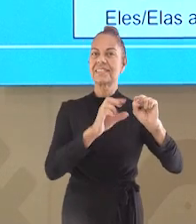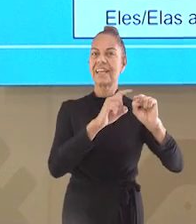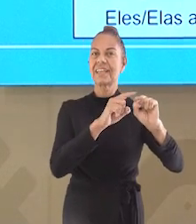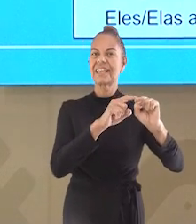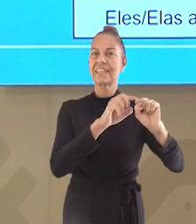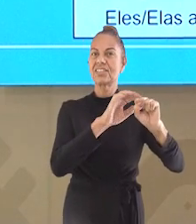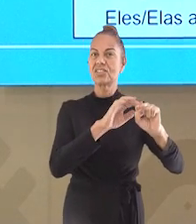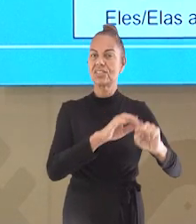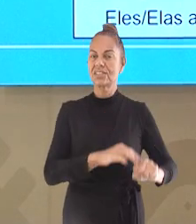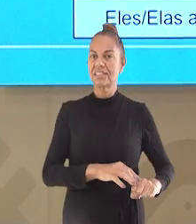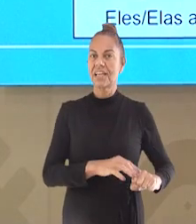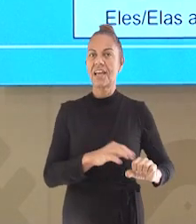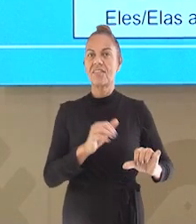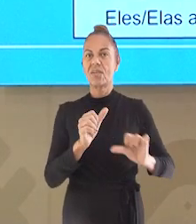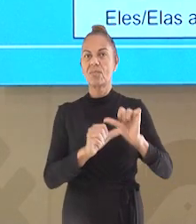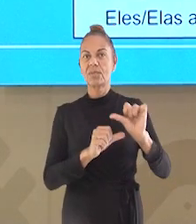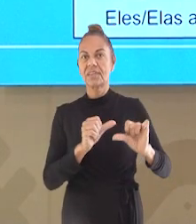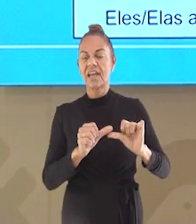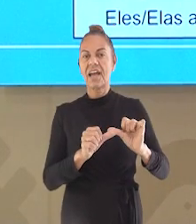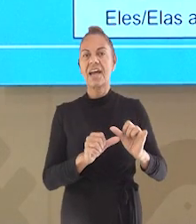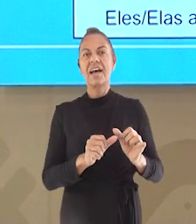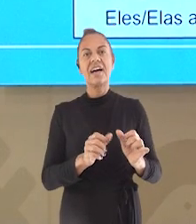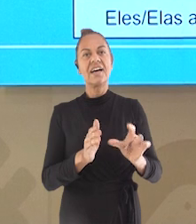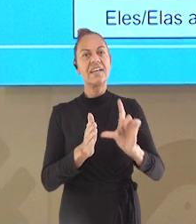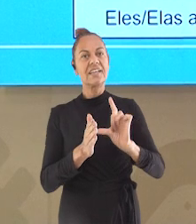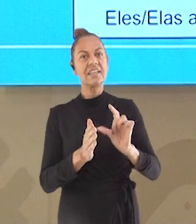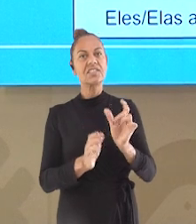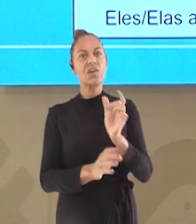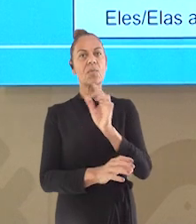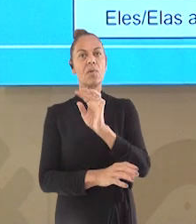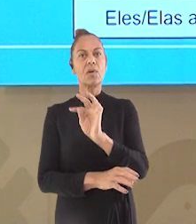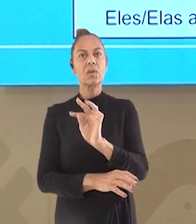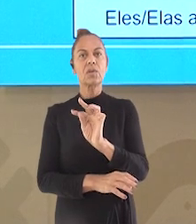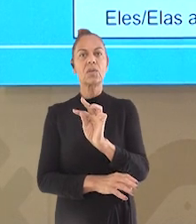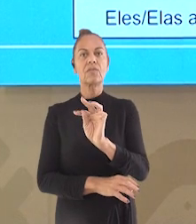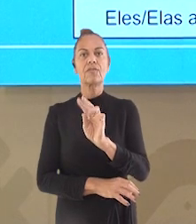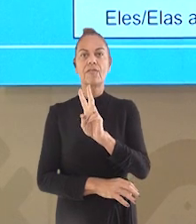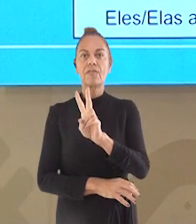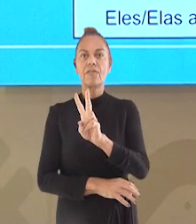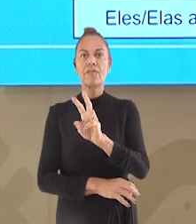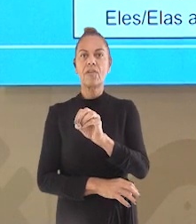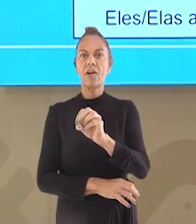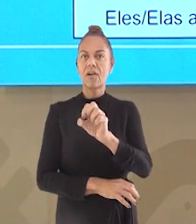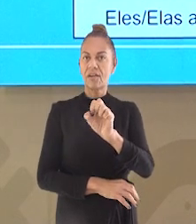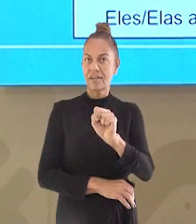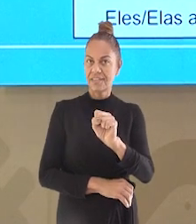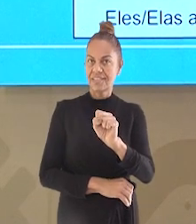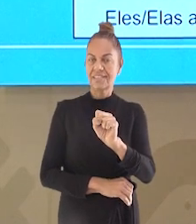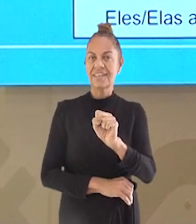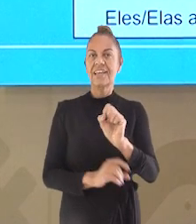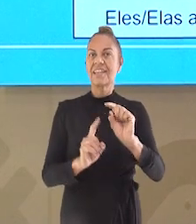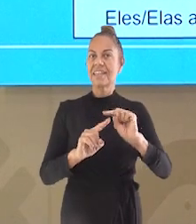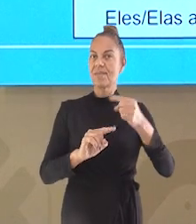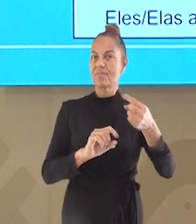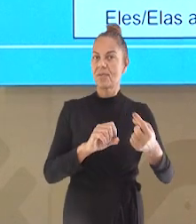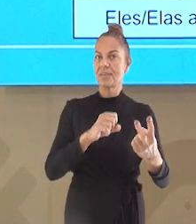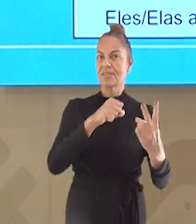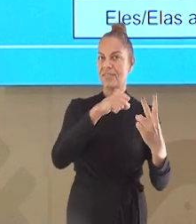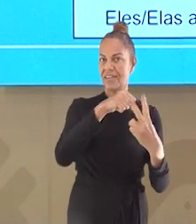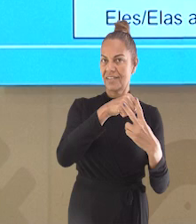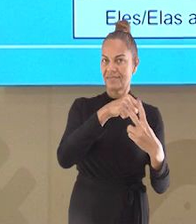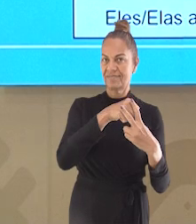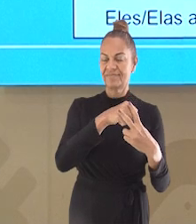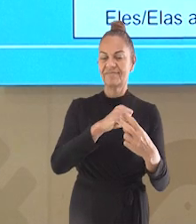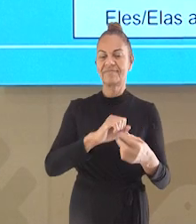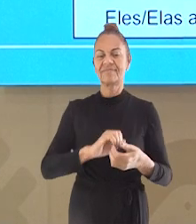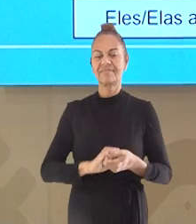Eu vou tirar o S e vou acrescentar, vou mudar aqui, ó. O verbo vai na frente e depois eu vou inverter. Vou